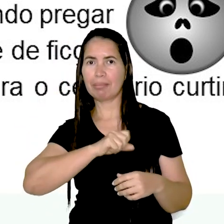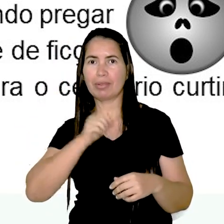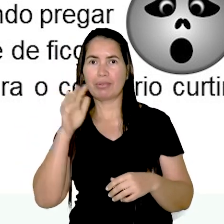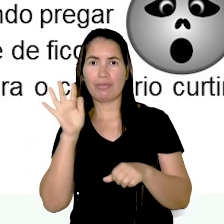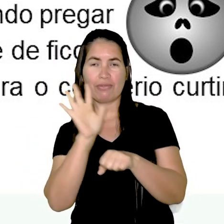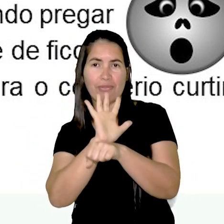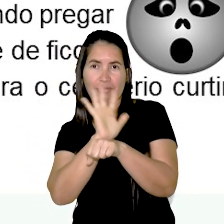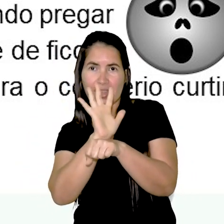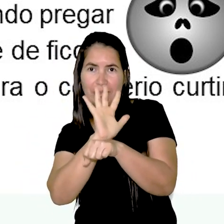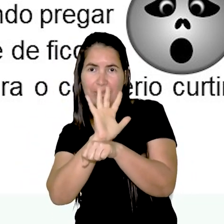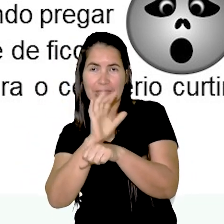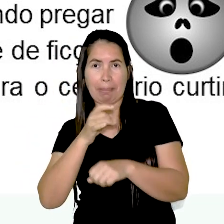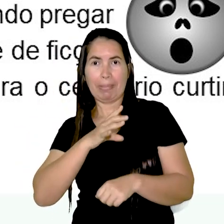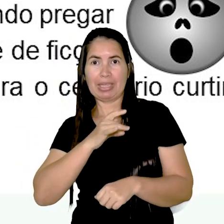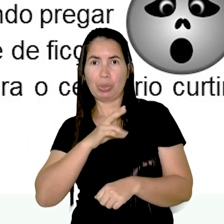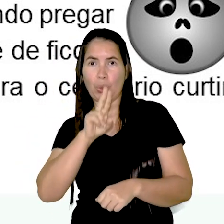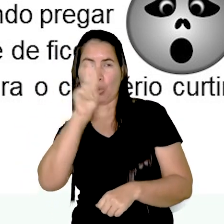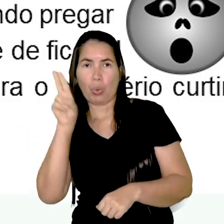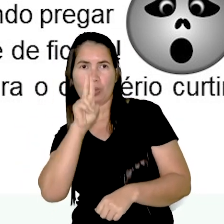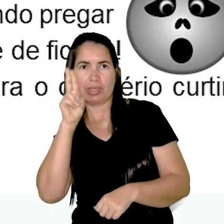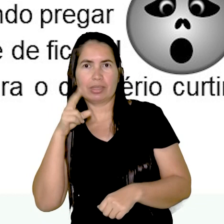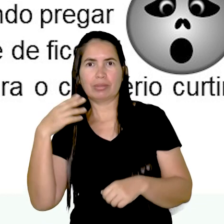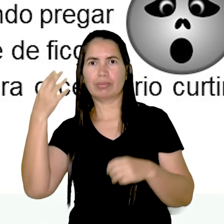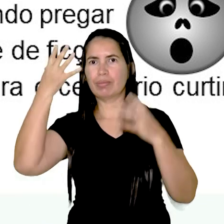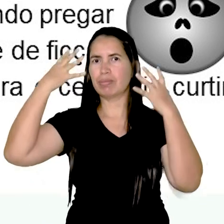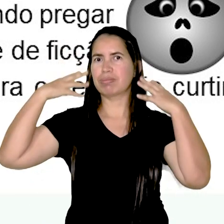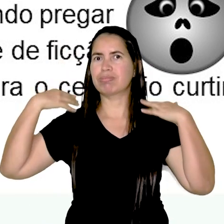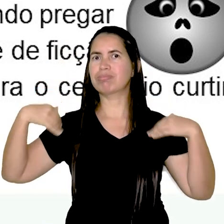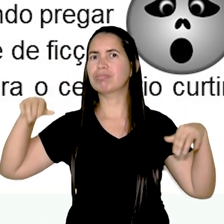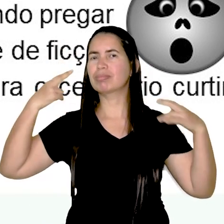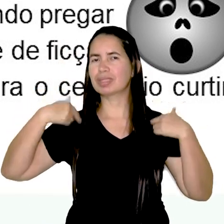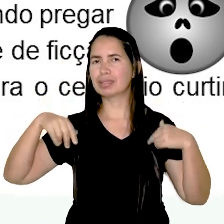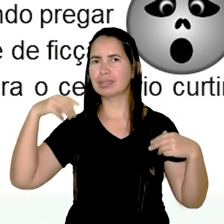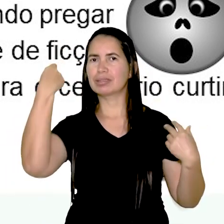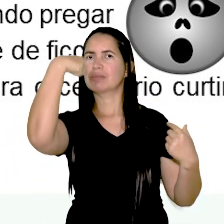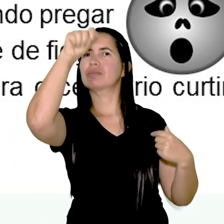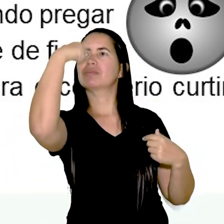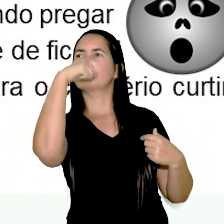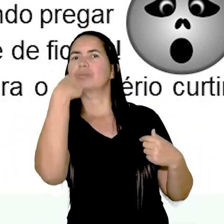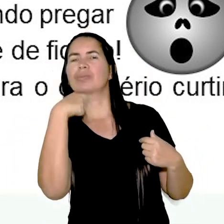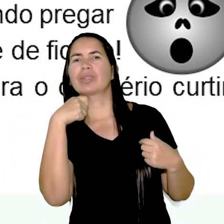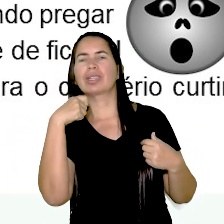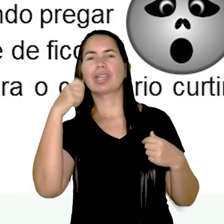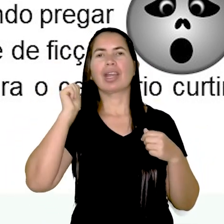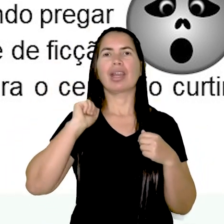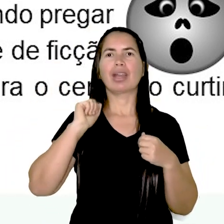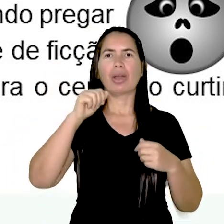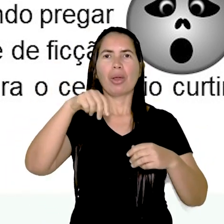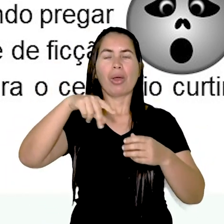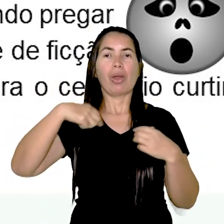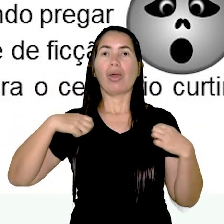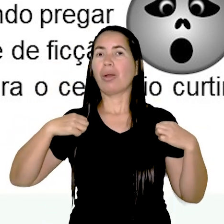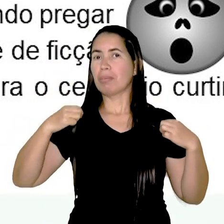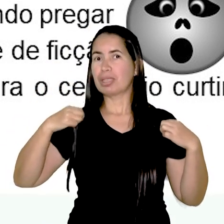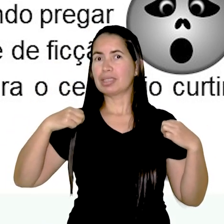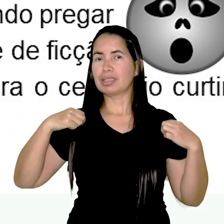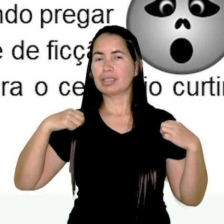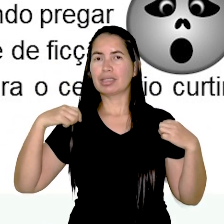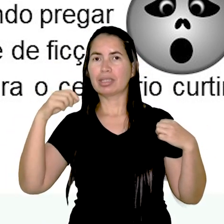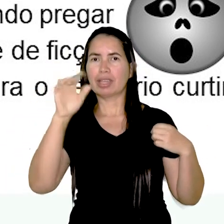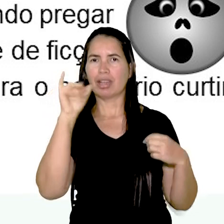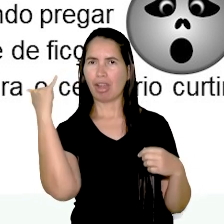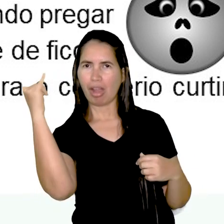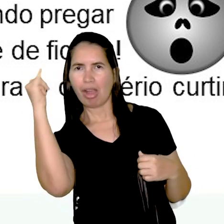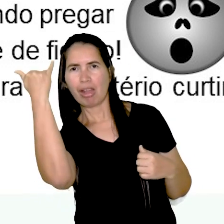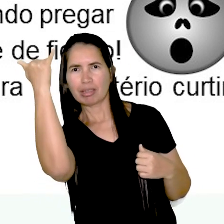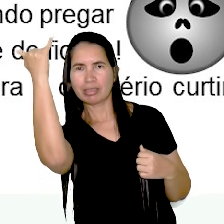Pois é, usam esses penteados punks, pinturas na cara, roupas dark e ouvem rock horror.